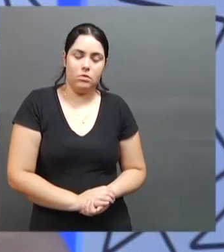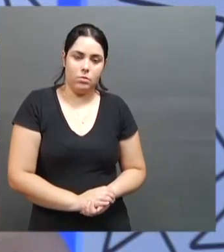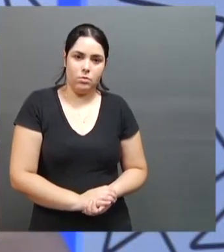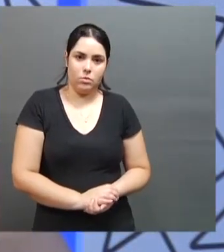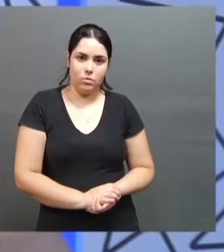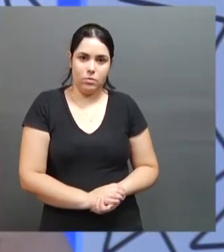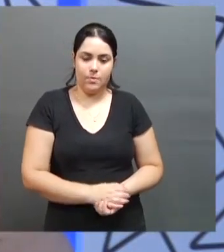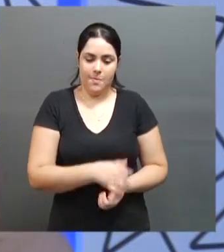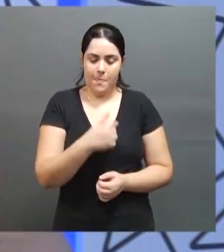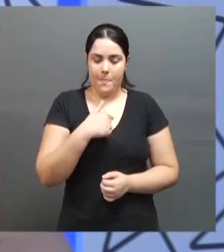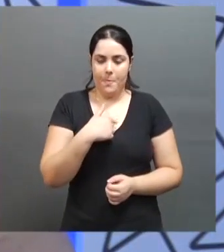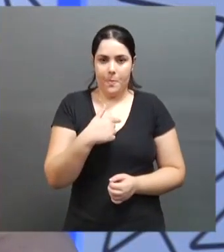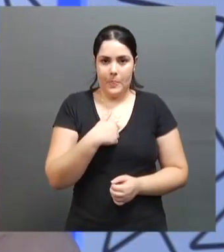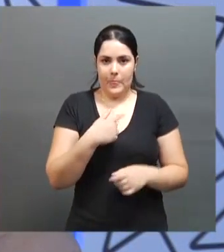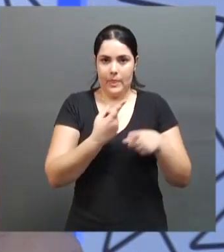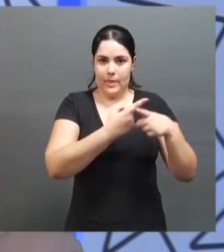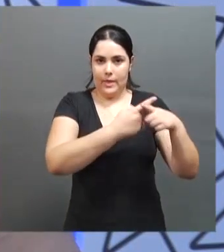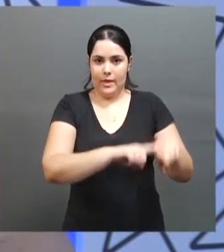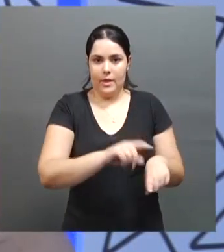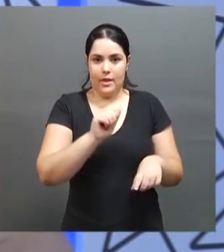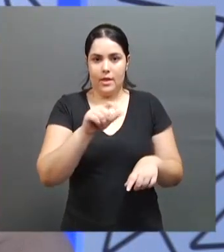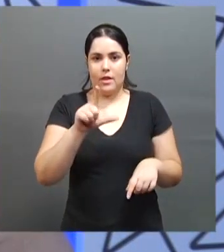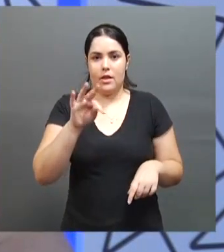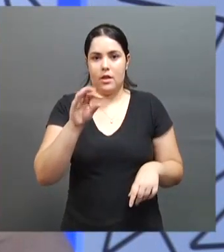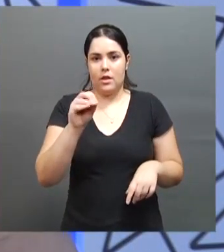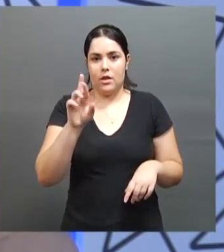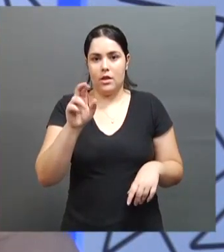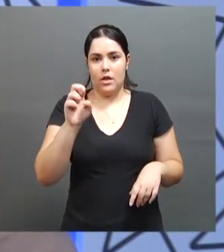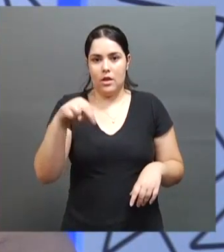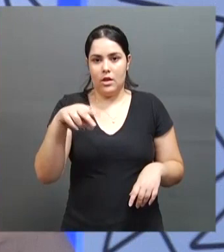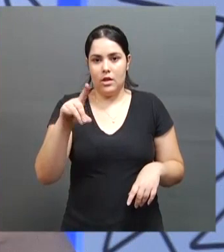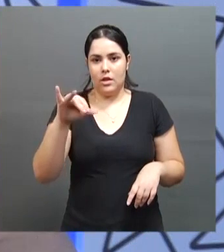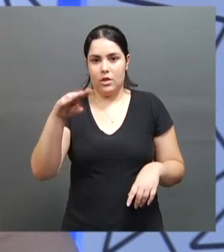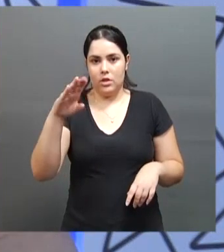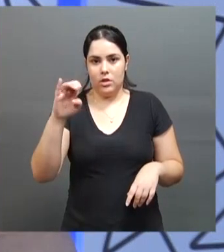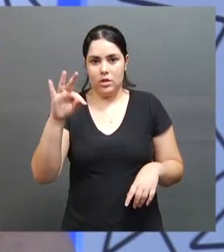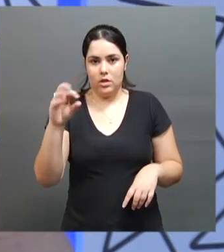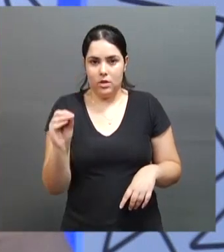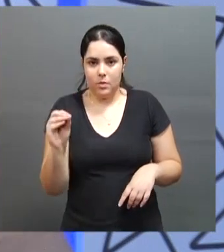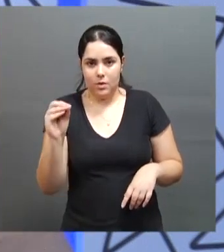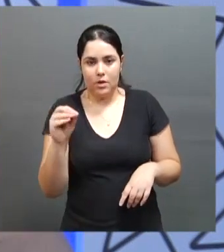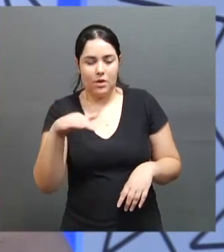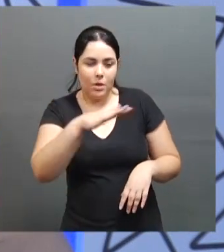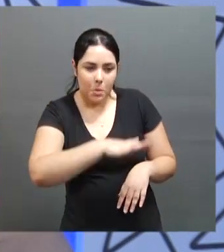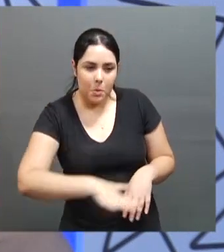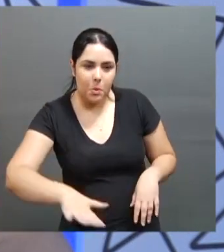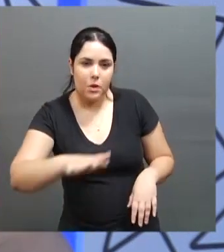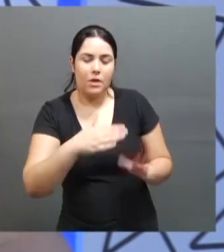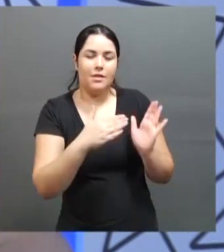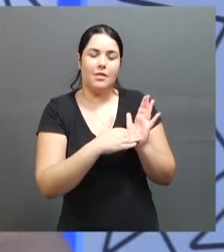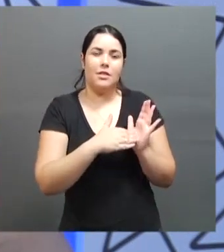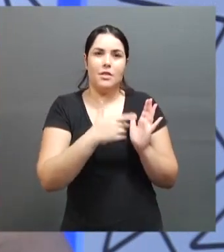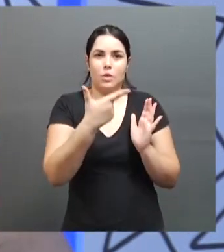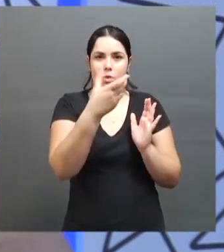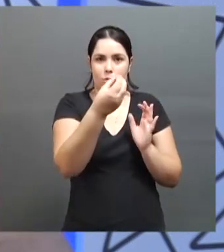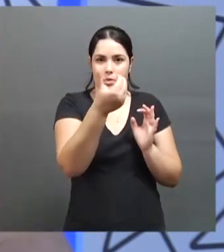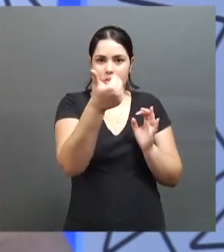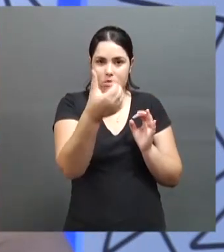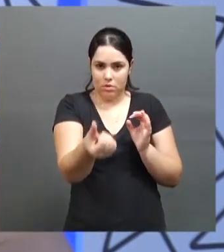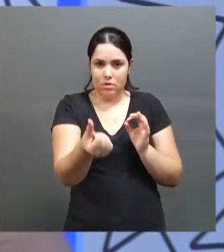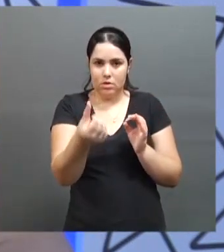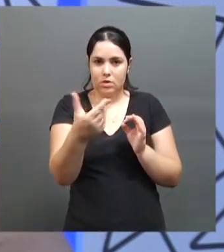Eu competi no alto rendimento, nas competições nacionais, regionais, até 2016,